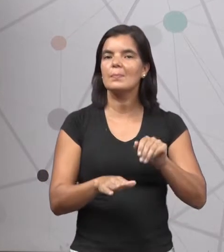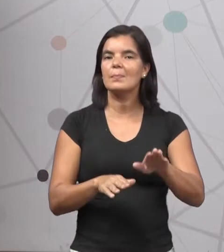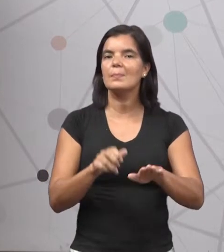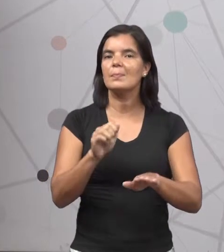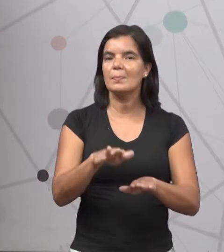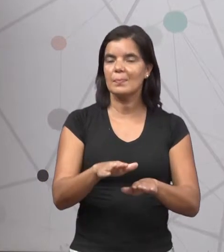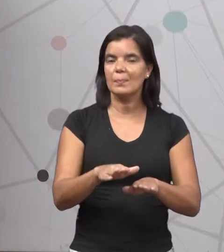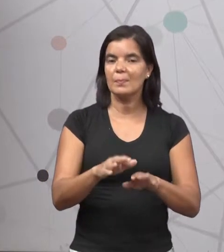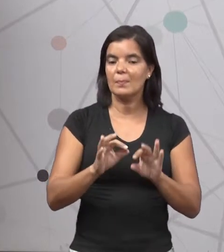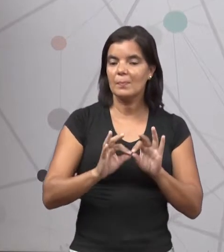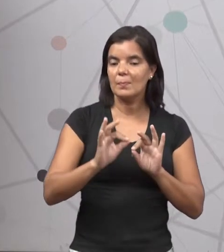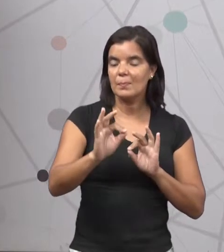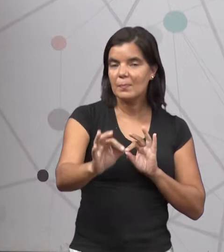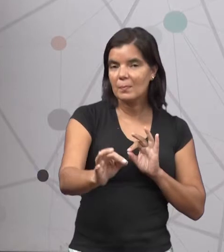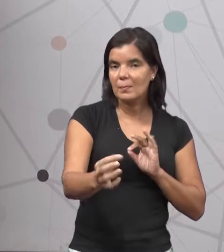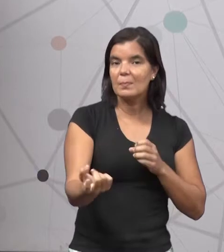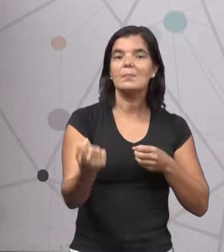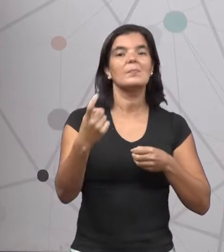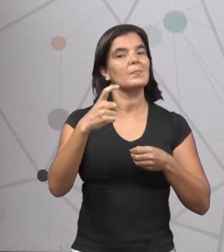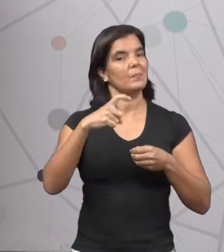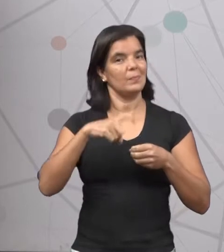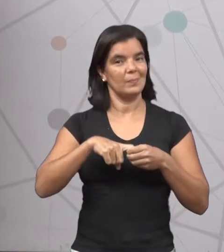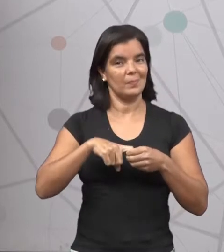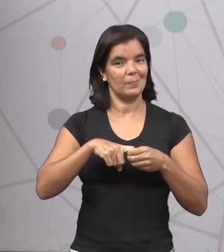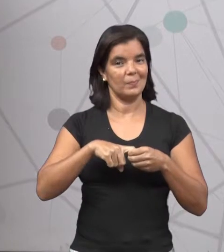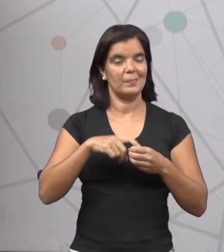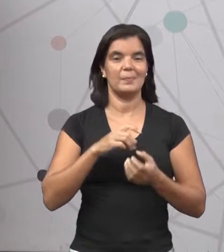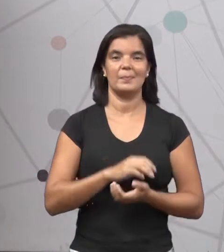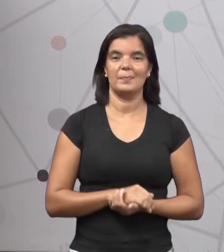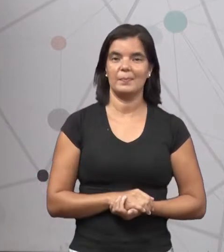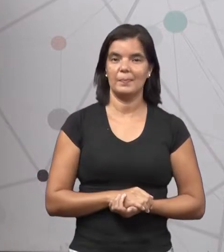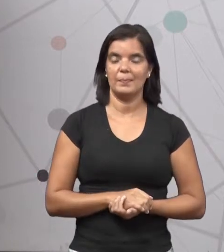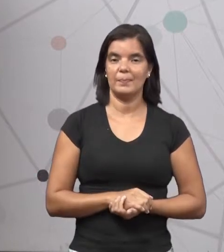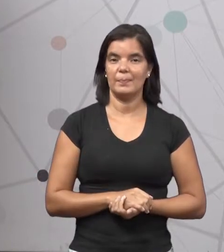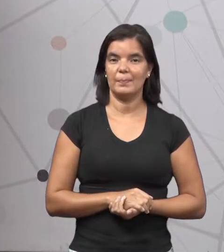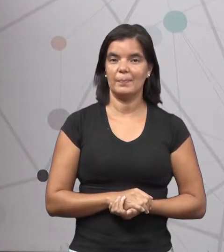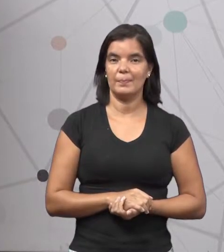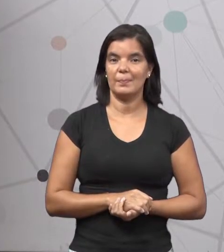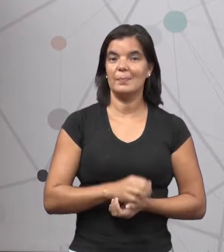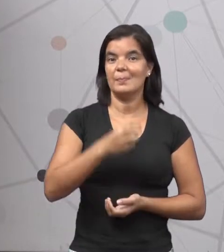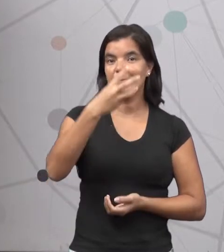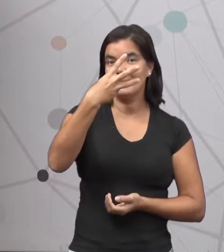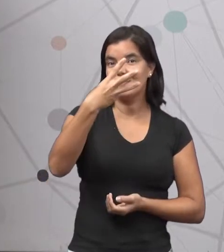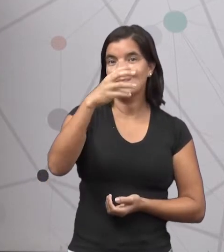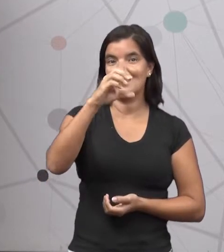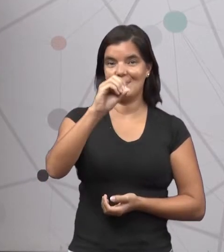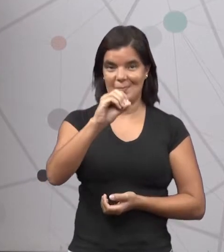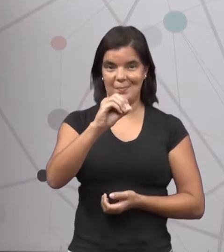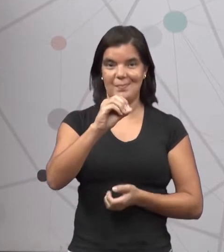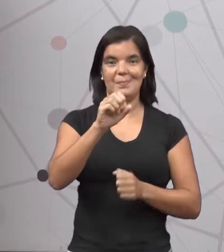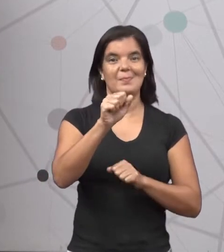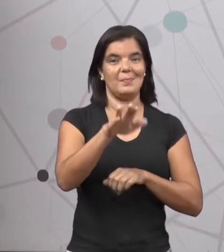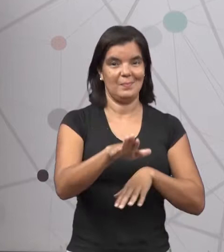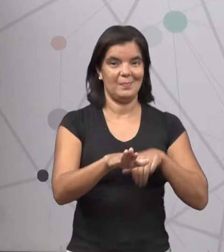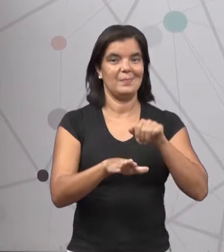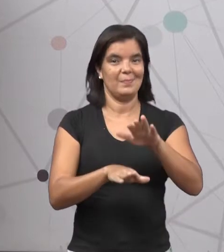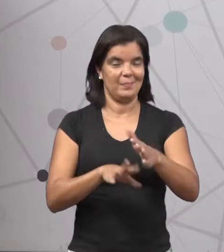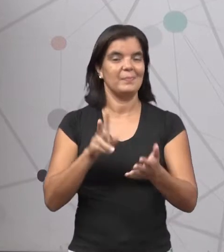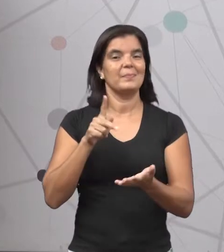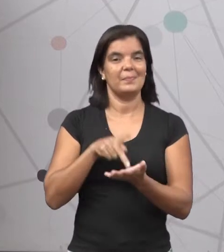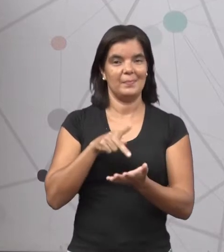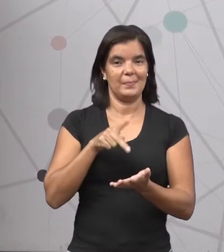indo e voltando na pista? Ela deu 30 passos, não é mesmo?